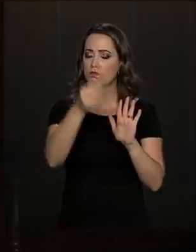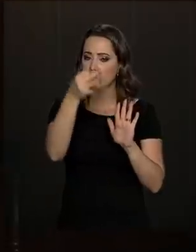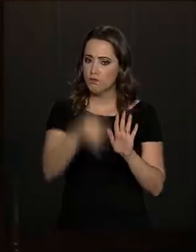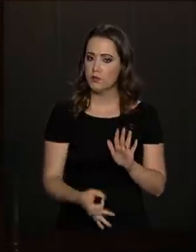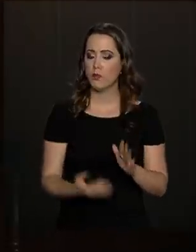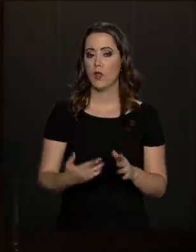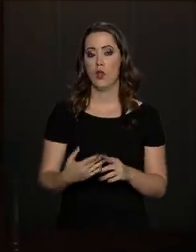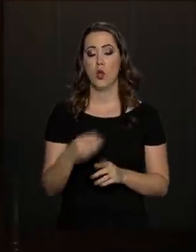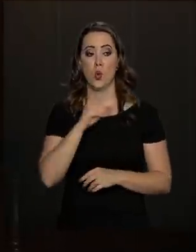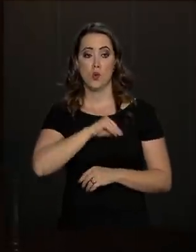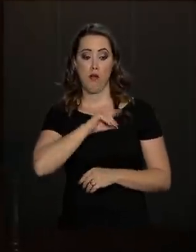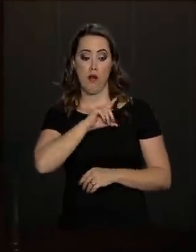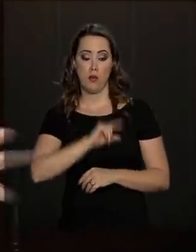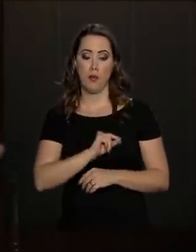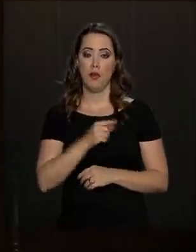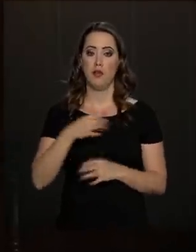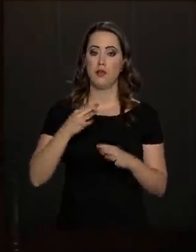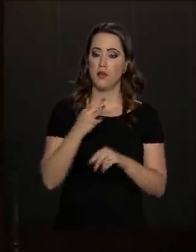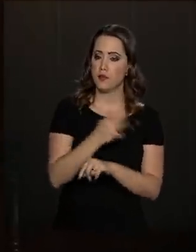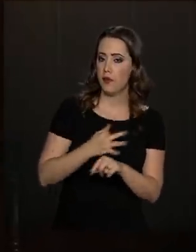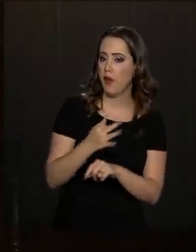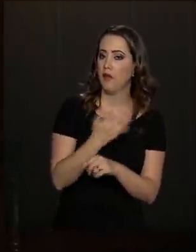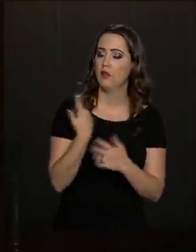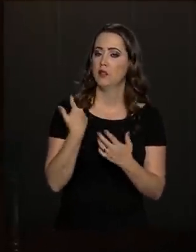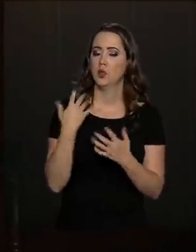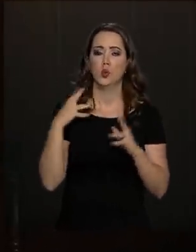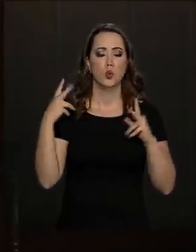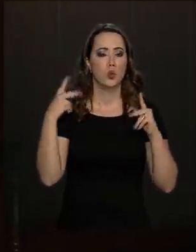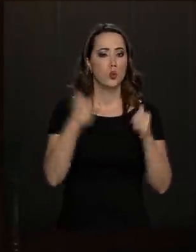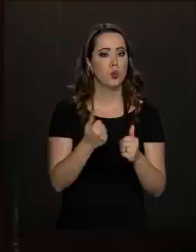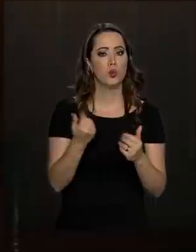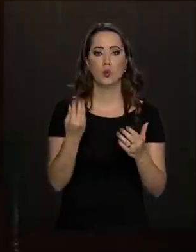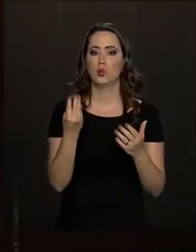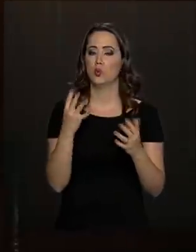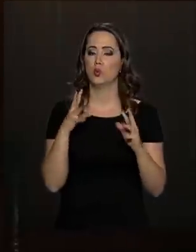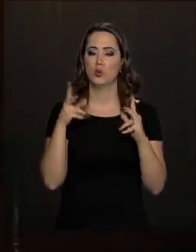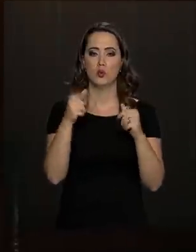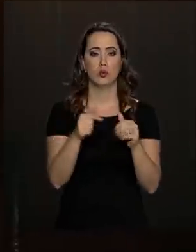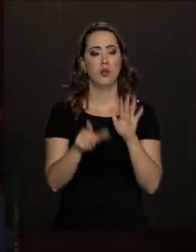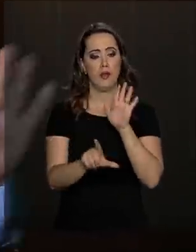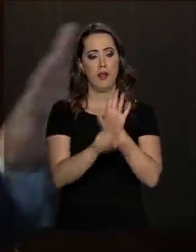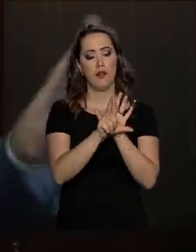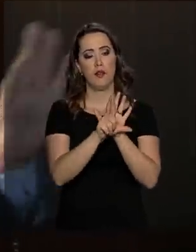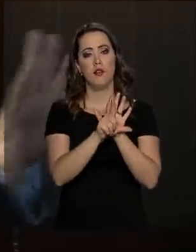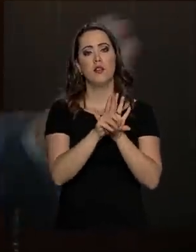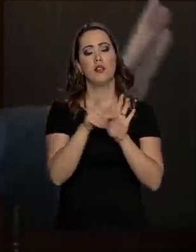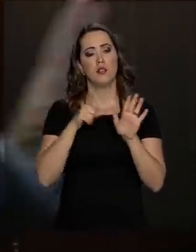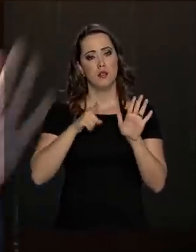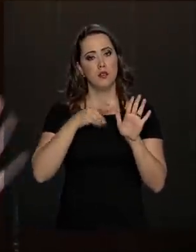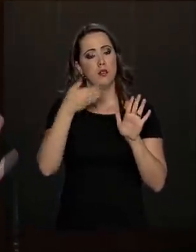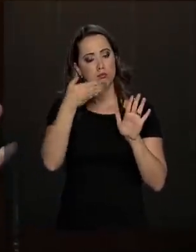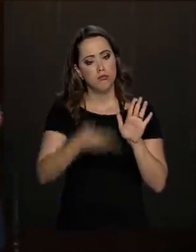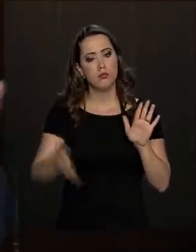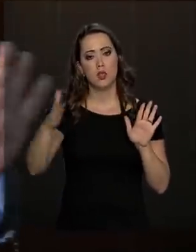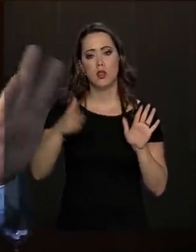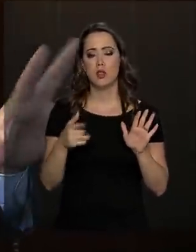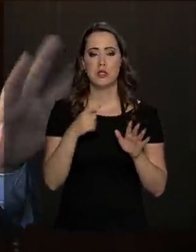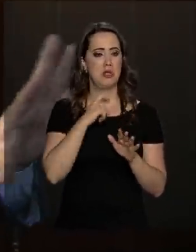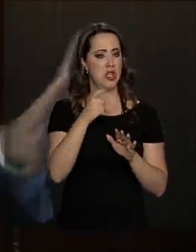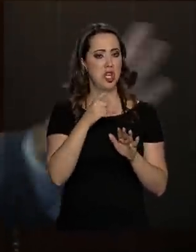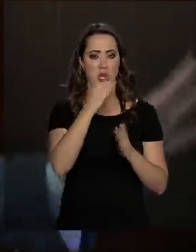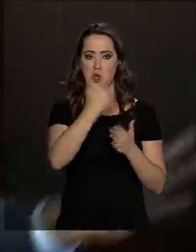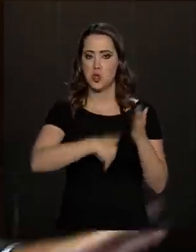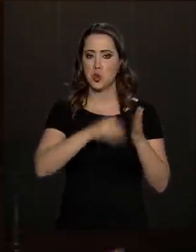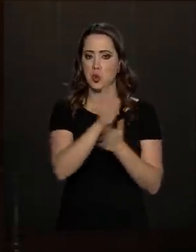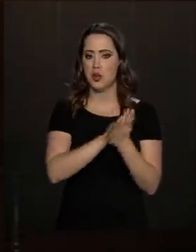O salário mínimo, as férias, toda a legislação que está aí, está aí. Ninguém mexeu